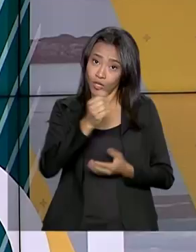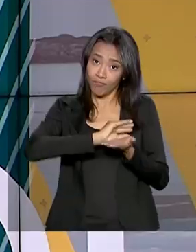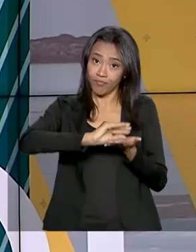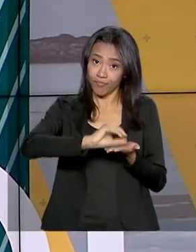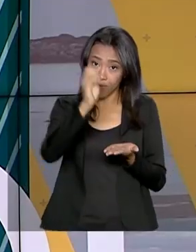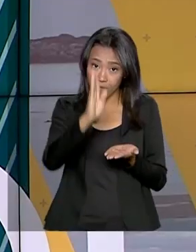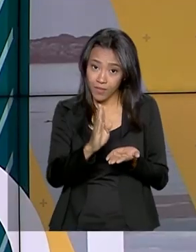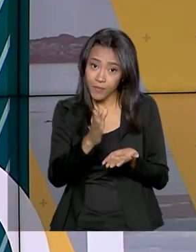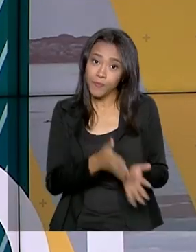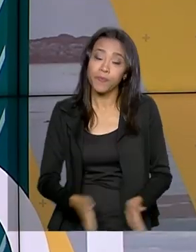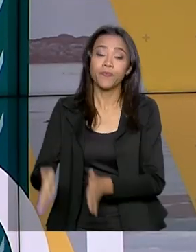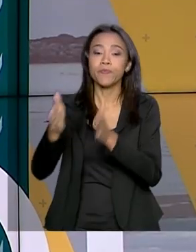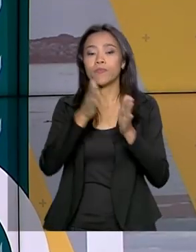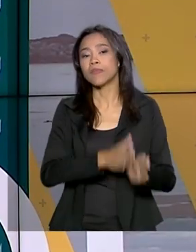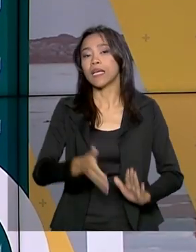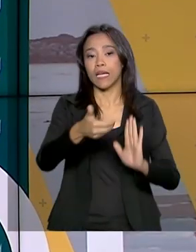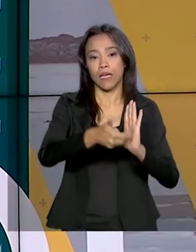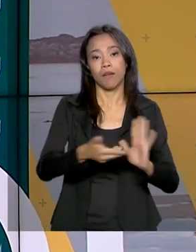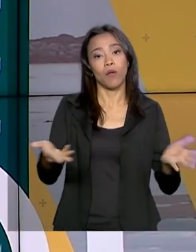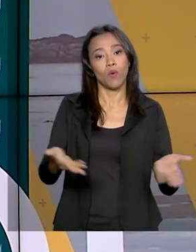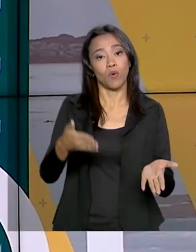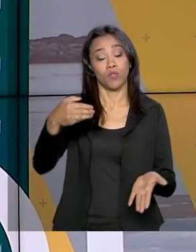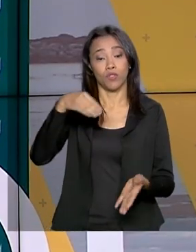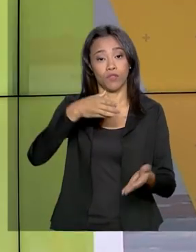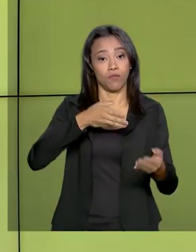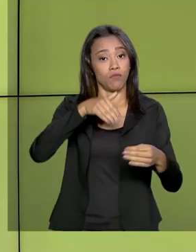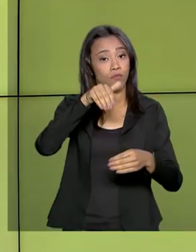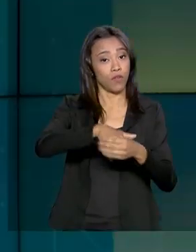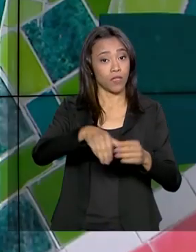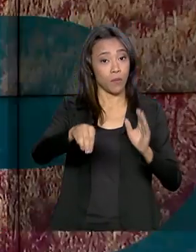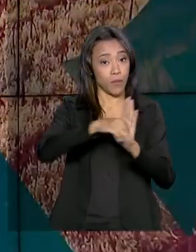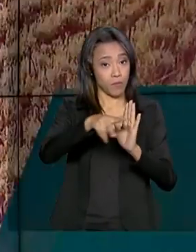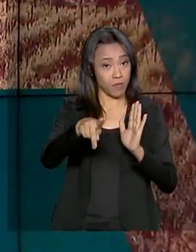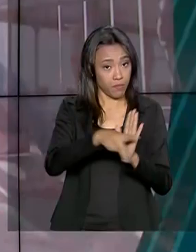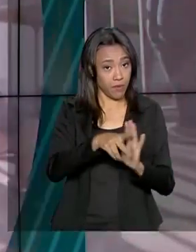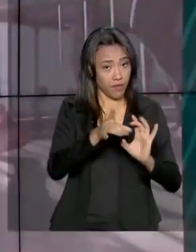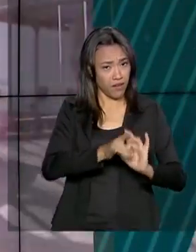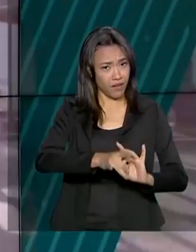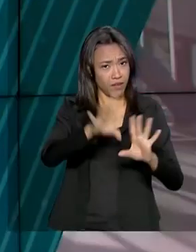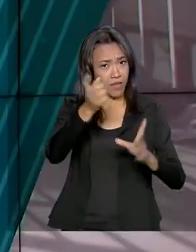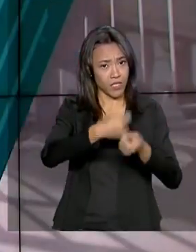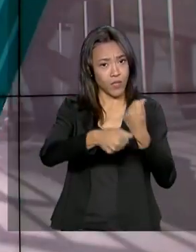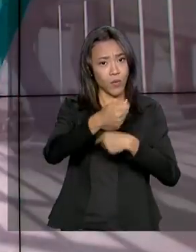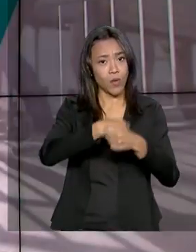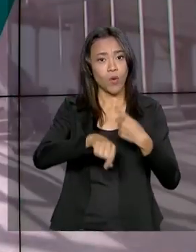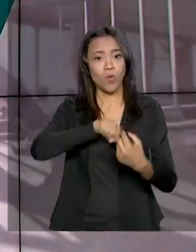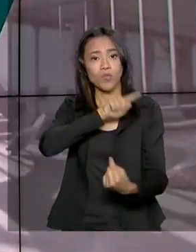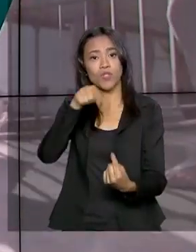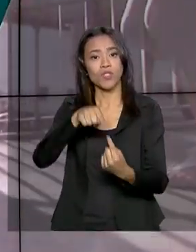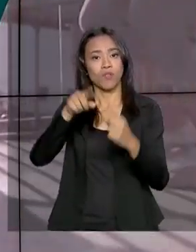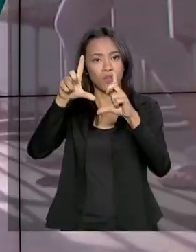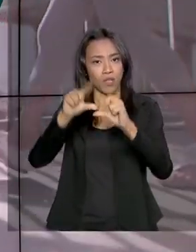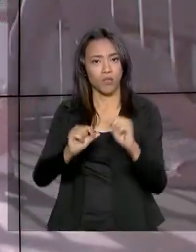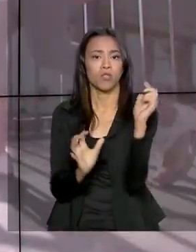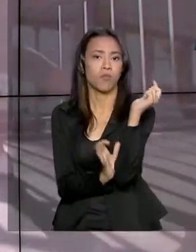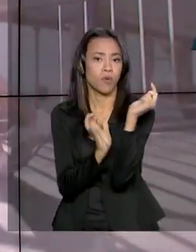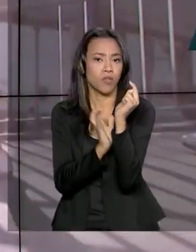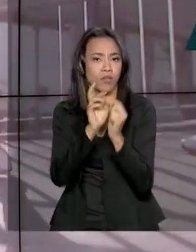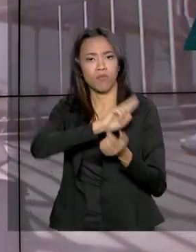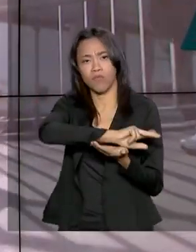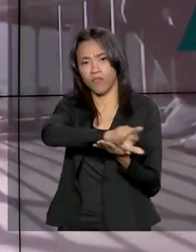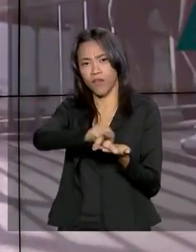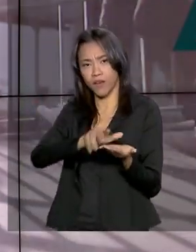Brasil. A Câmara deve votar hoje a medida provisória da liberdade econômica, com propostas para reduzir a burocracia em vários setores da